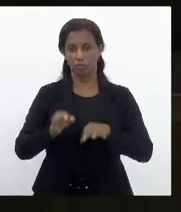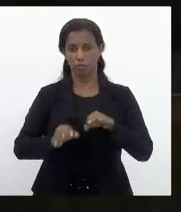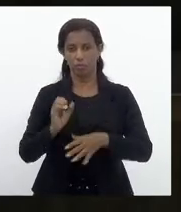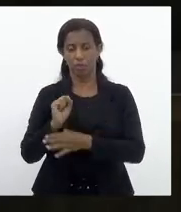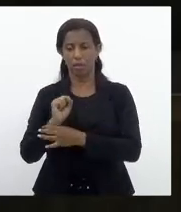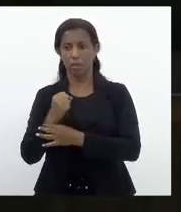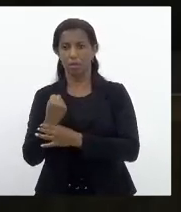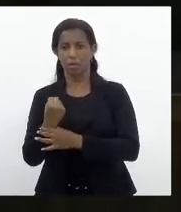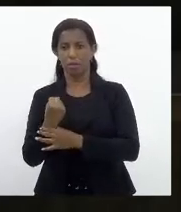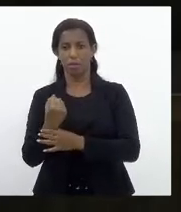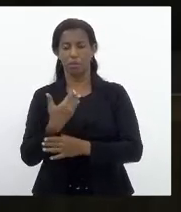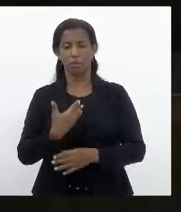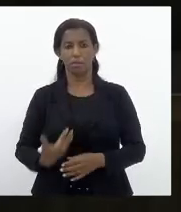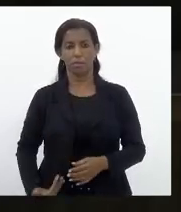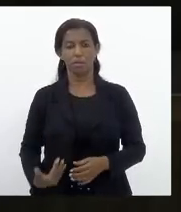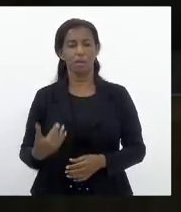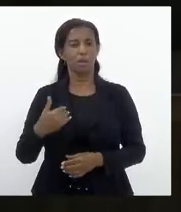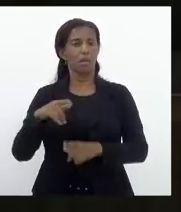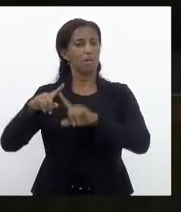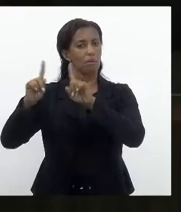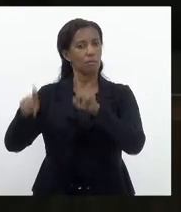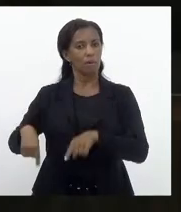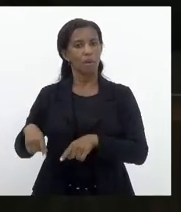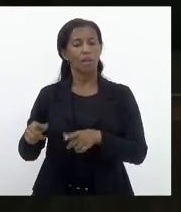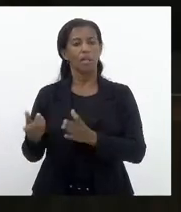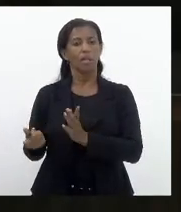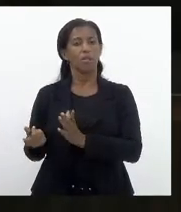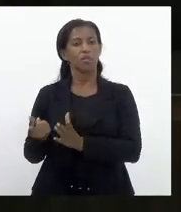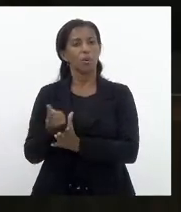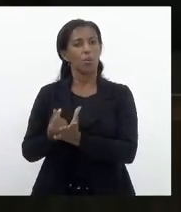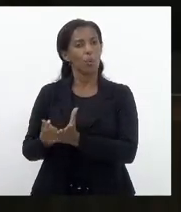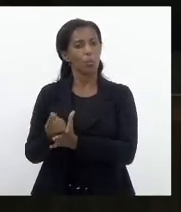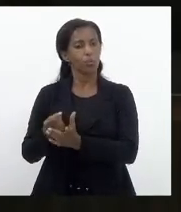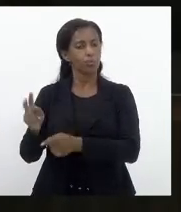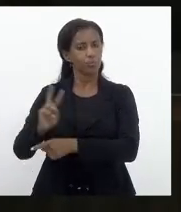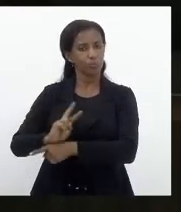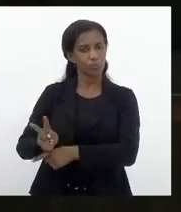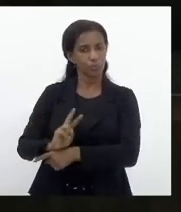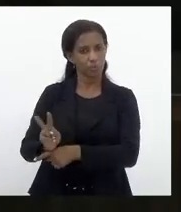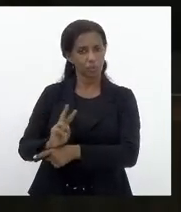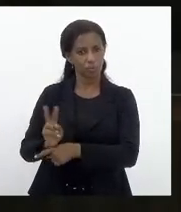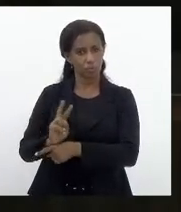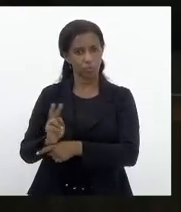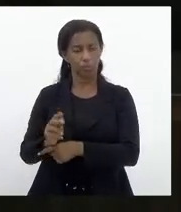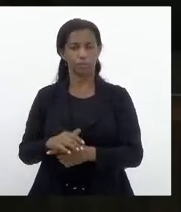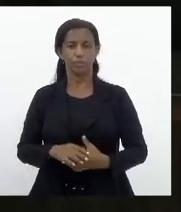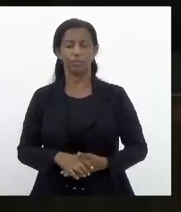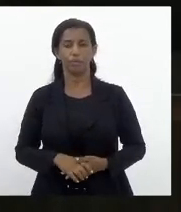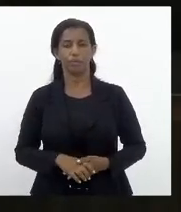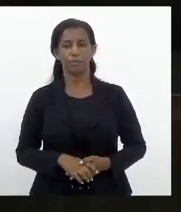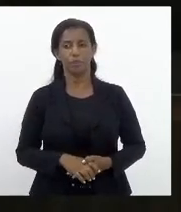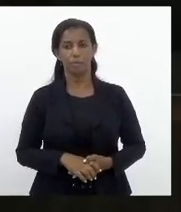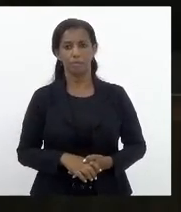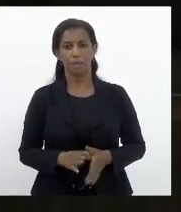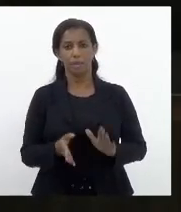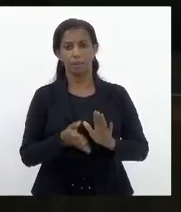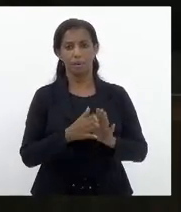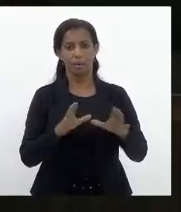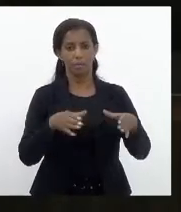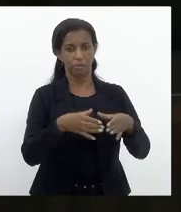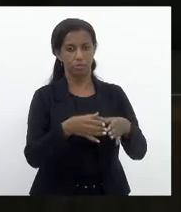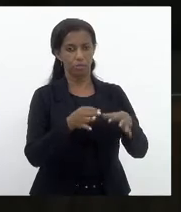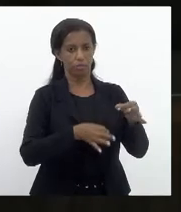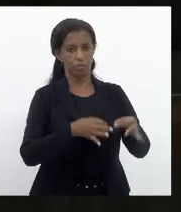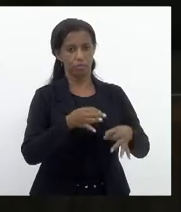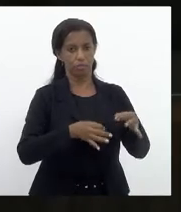Segurança Pública, de Assuntos de Polícia, Servidores Públicos e de Orçamento de Finanças e de Financeira e Controle. Para emitir e parecer pela Comissão de